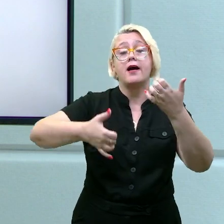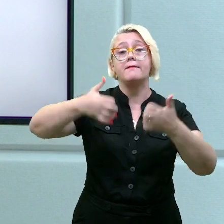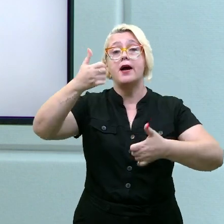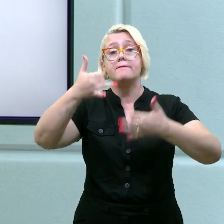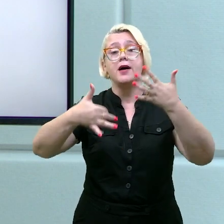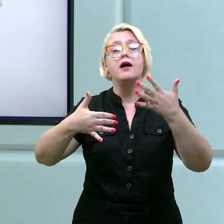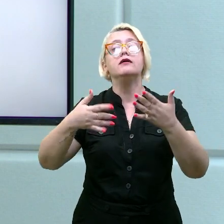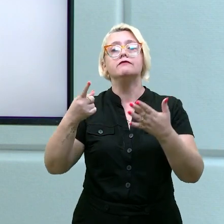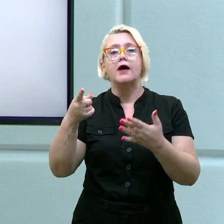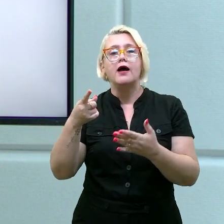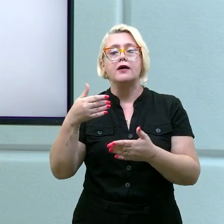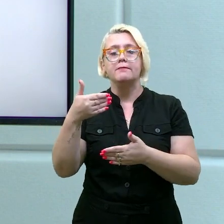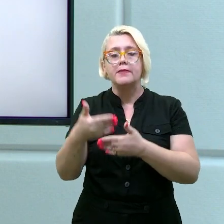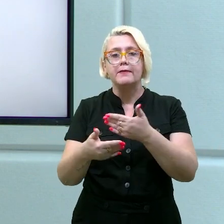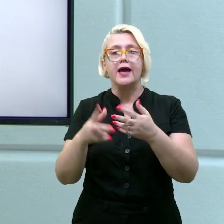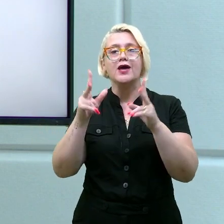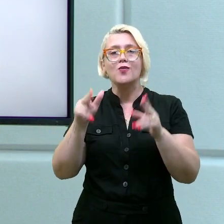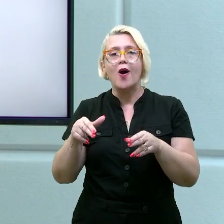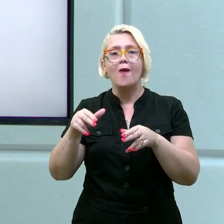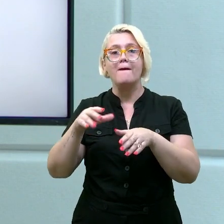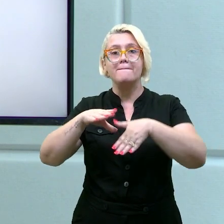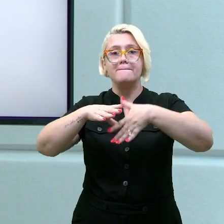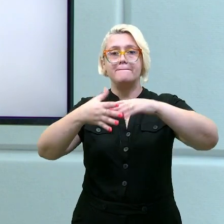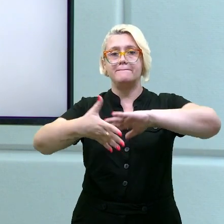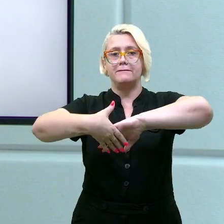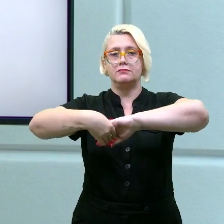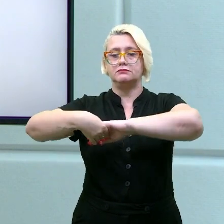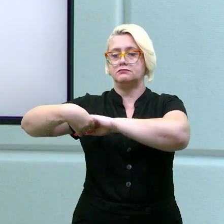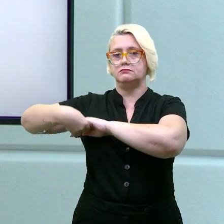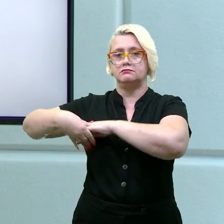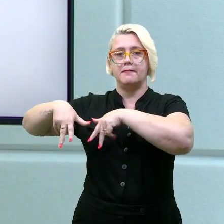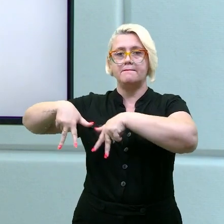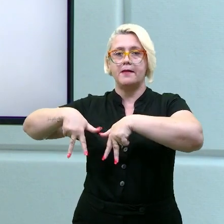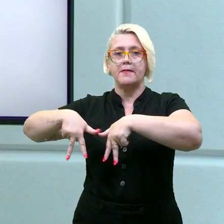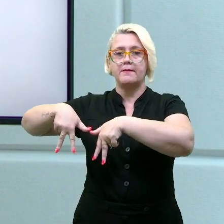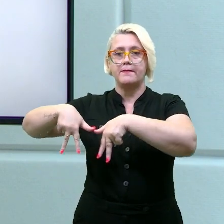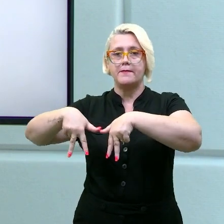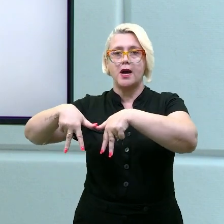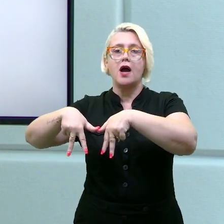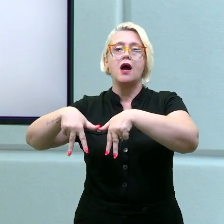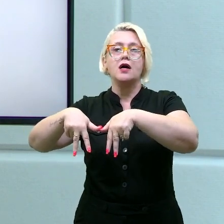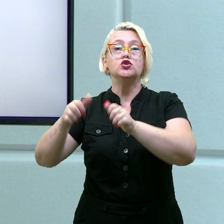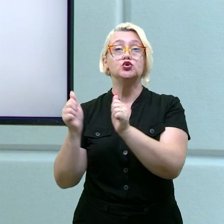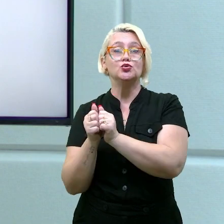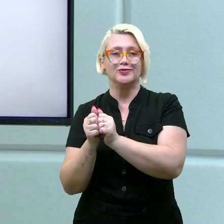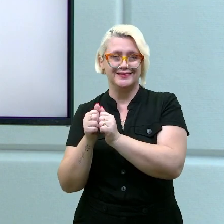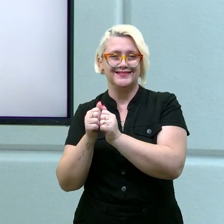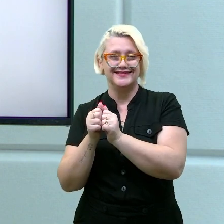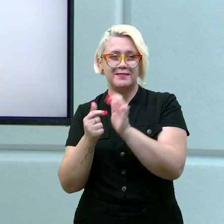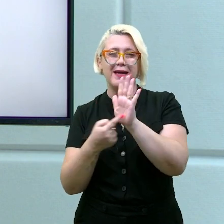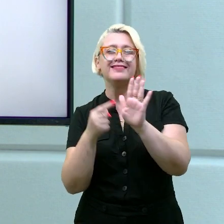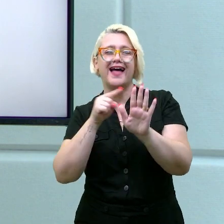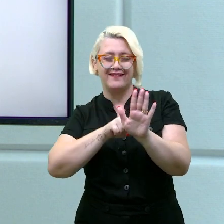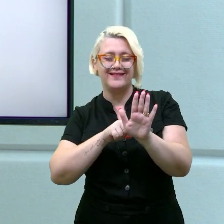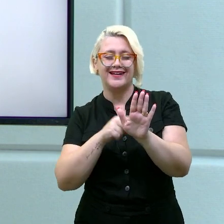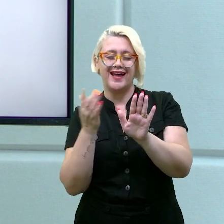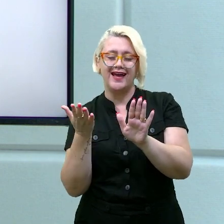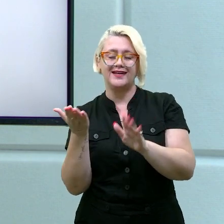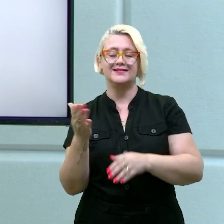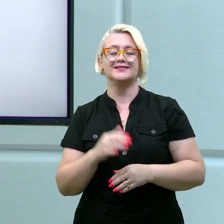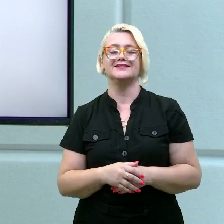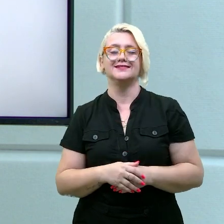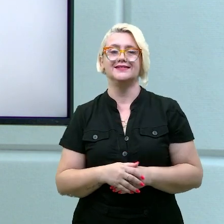conduzindo. como se você pegasse a mão do seu leitor ou do seu corretor e falasse, olha, vem comigo que eu vou te explicando o meu ponto de vista.